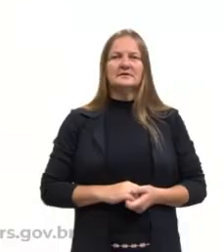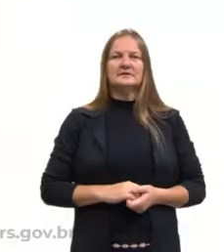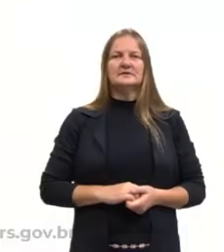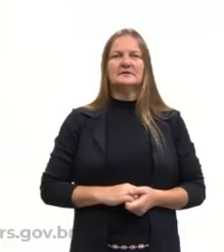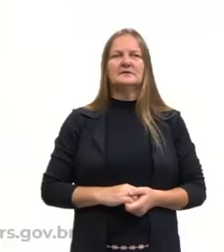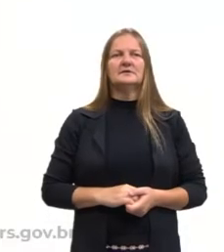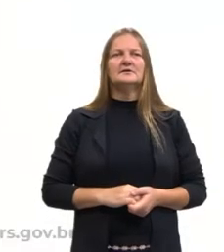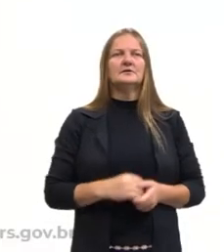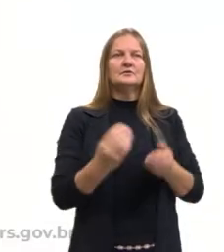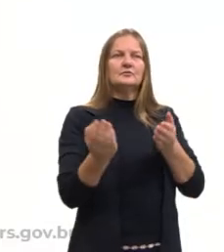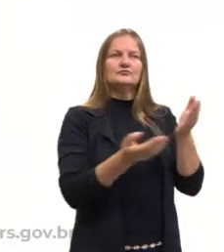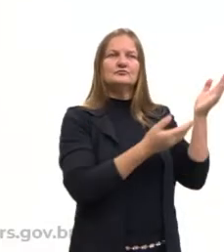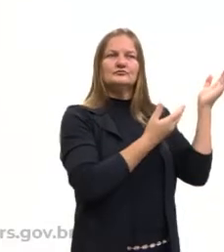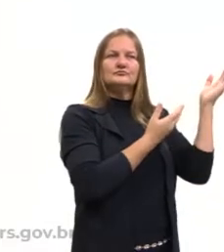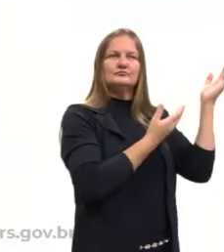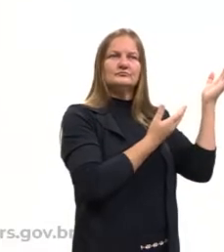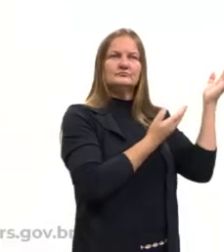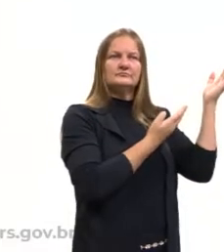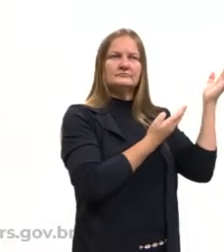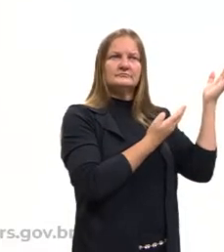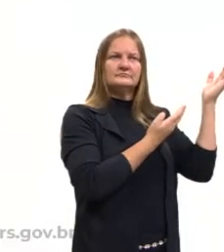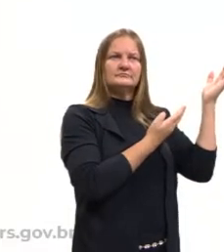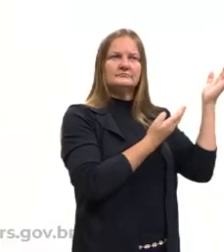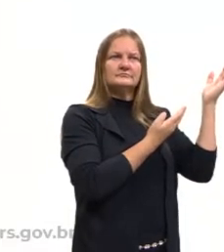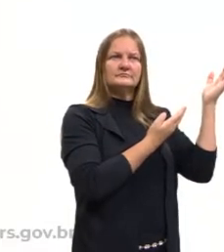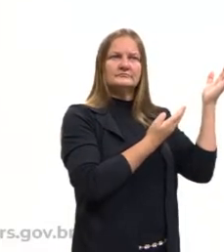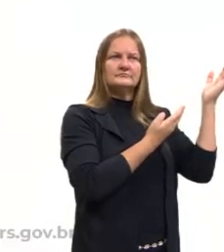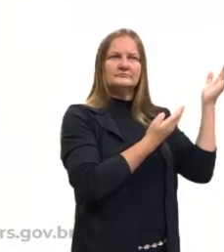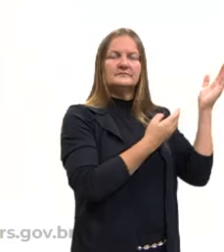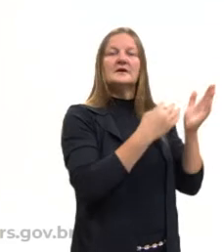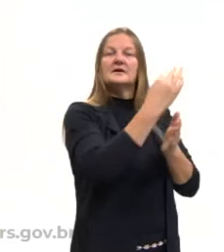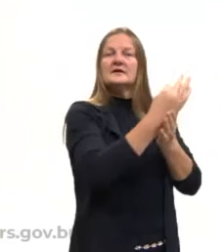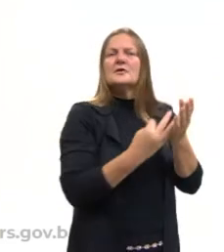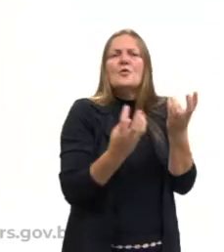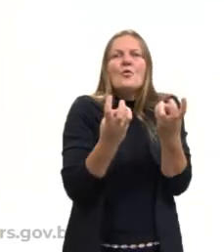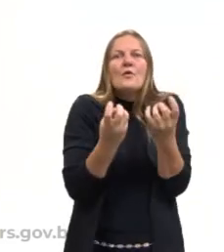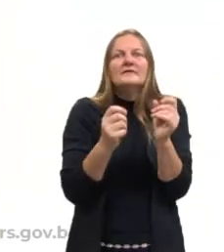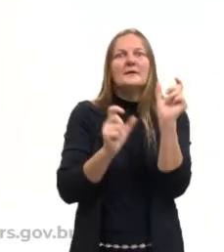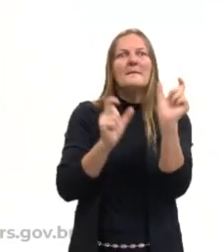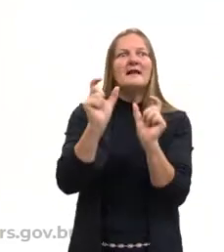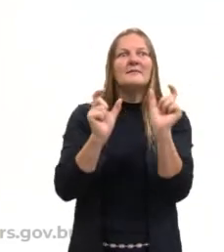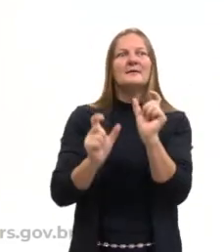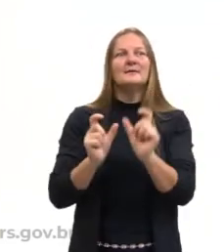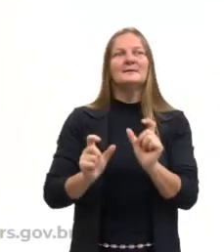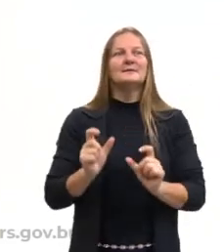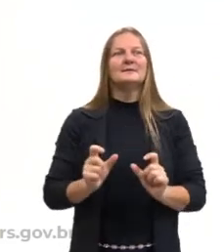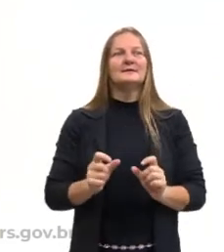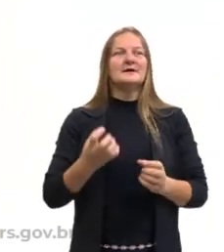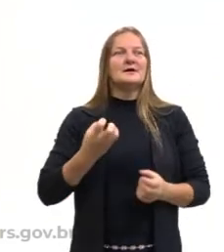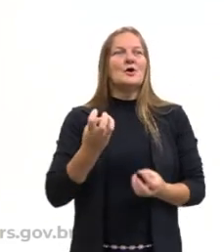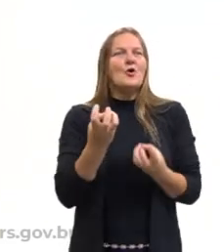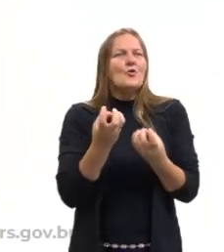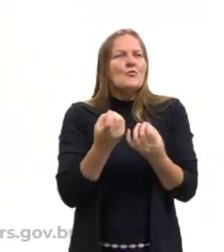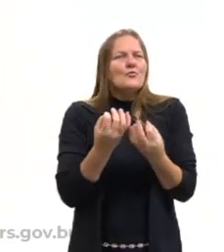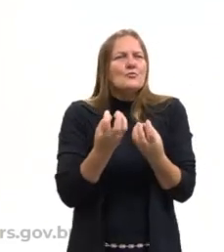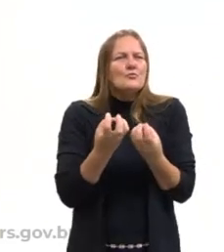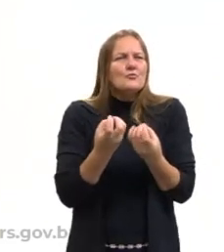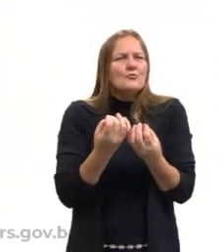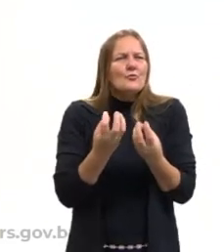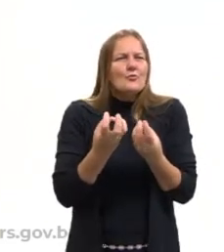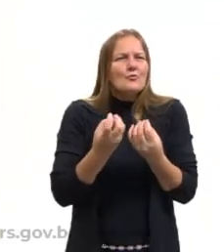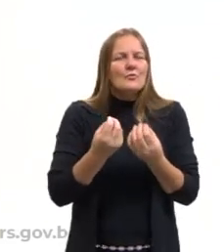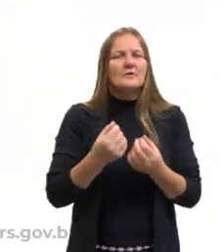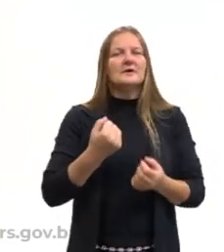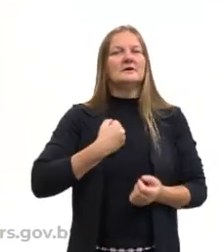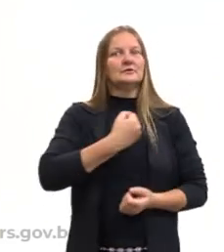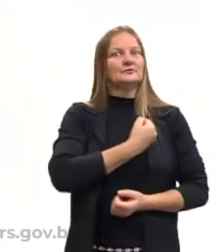temos um texto, um pequeno texto. Esse texto aqui tem um número de palavras. Ok? Então, temos uma, duas, três, temos